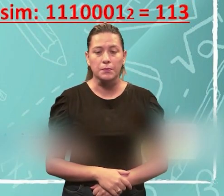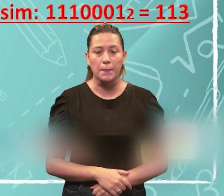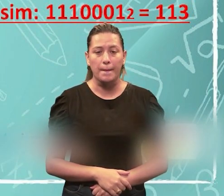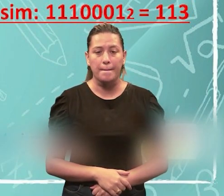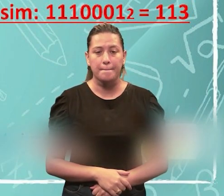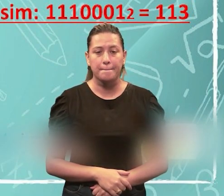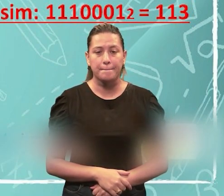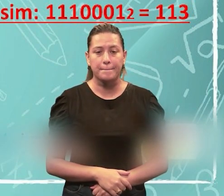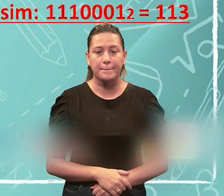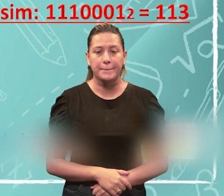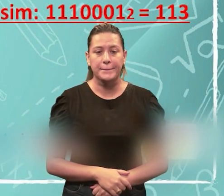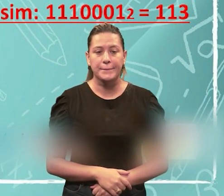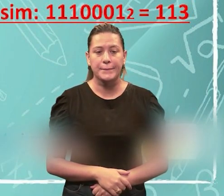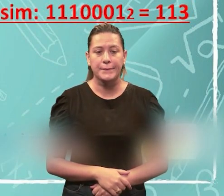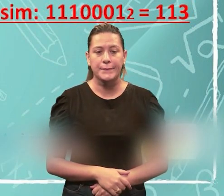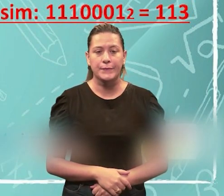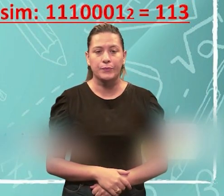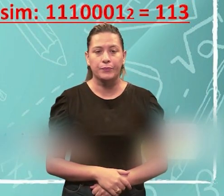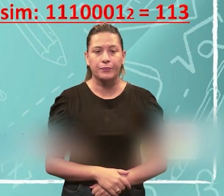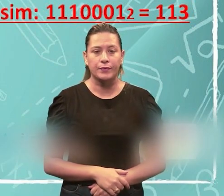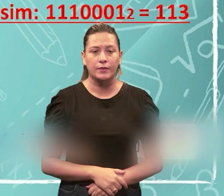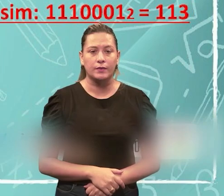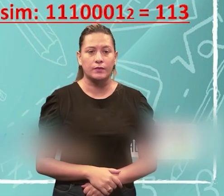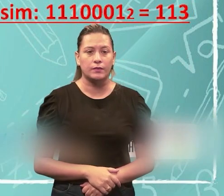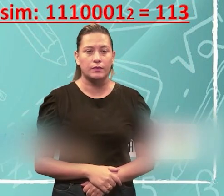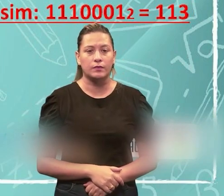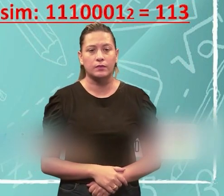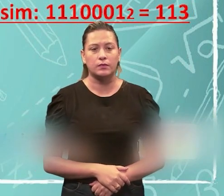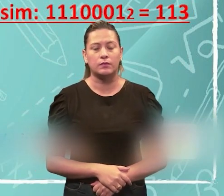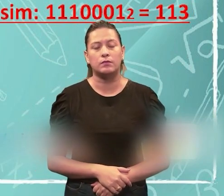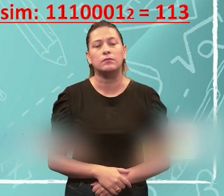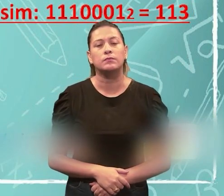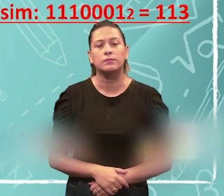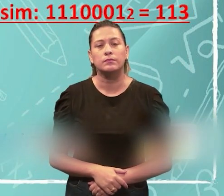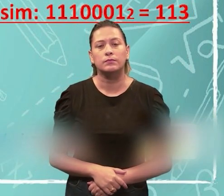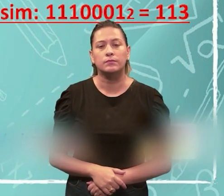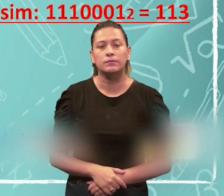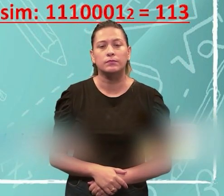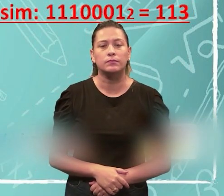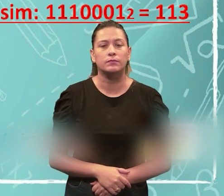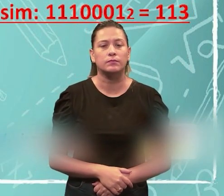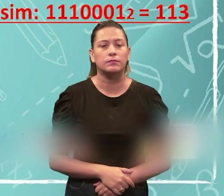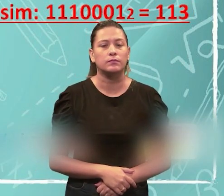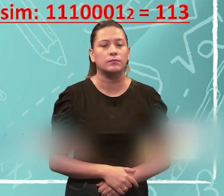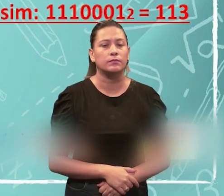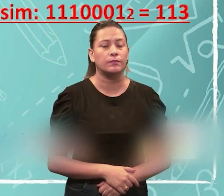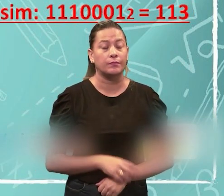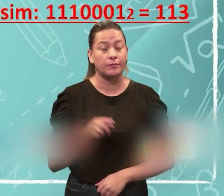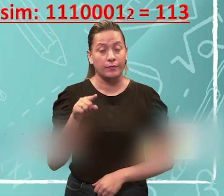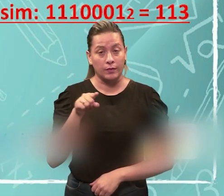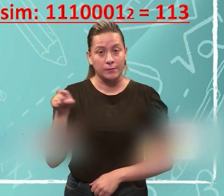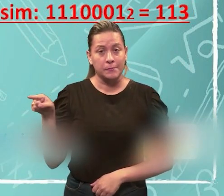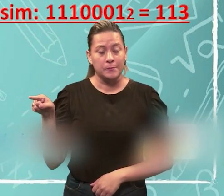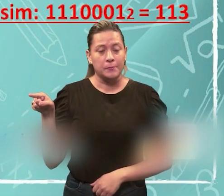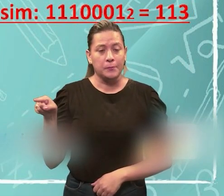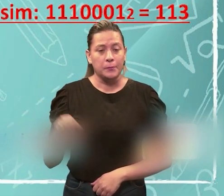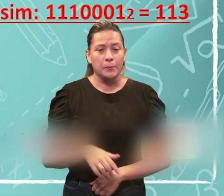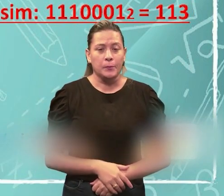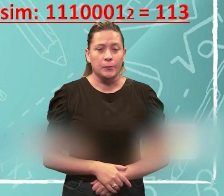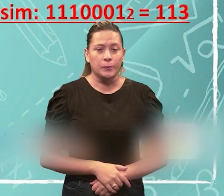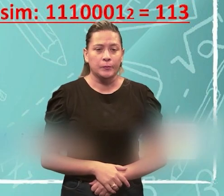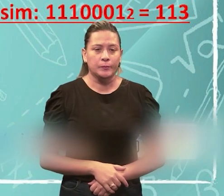pequenininho, como está aqui, tá? Então, não tem o 2 não, é aqui, 111, 001, 1, ele